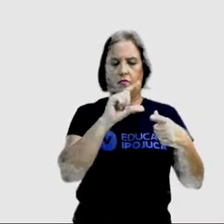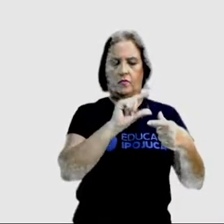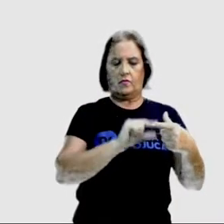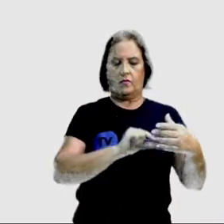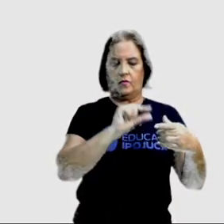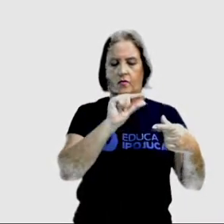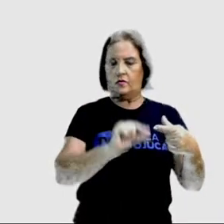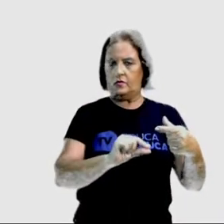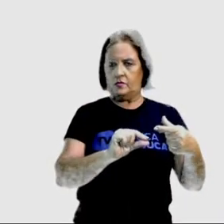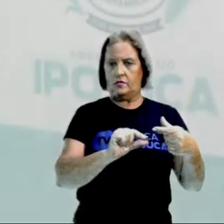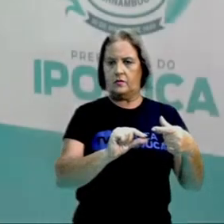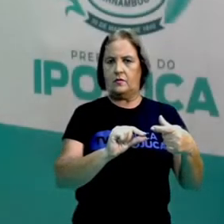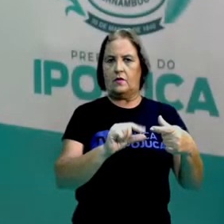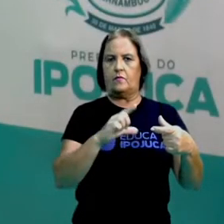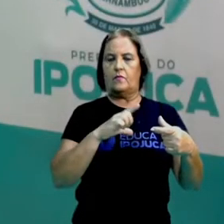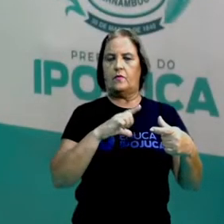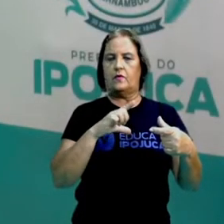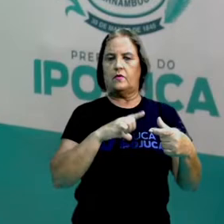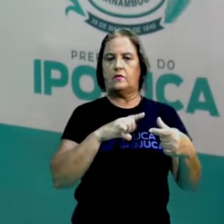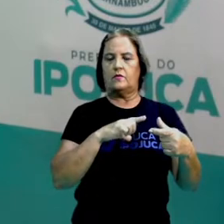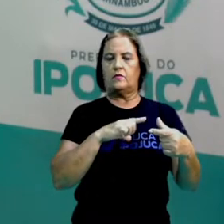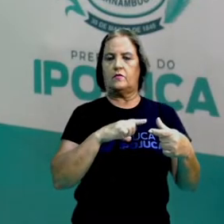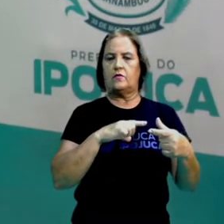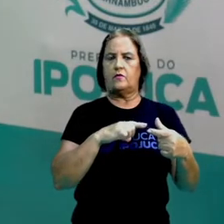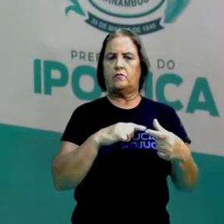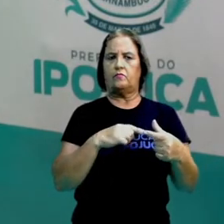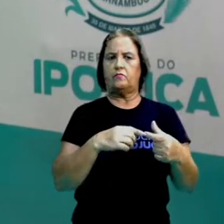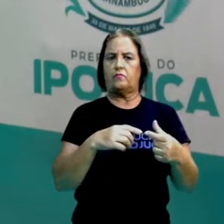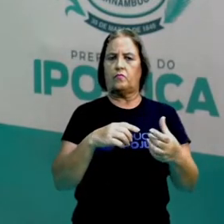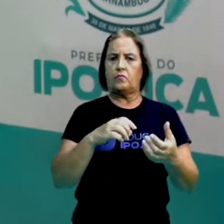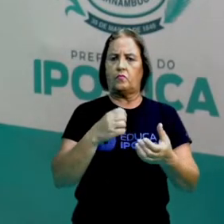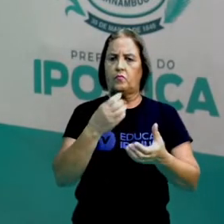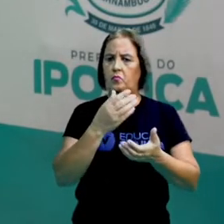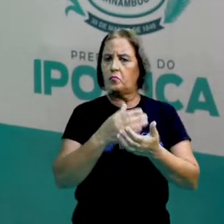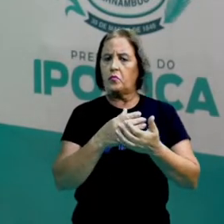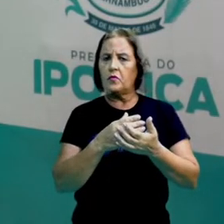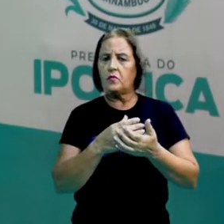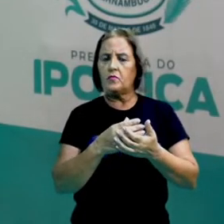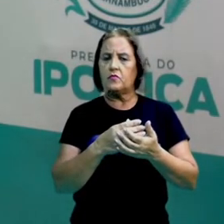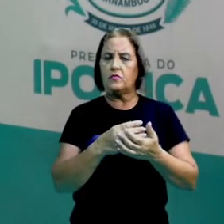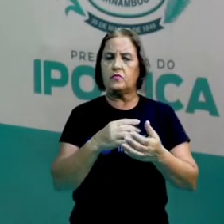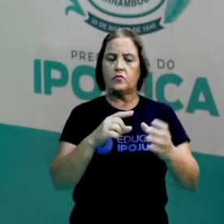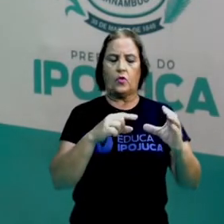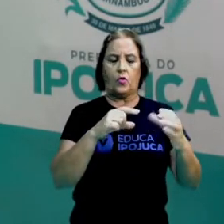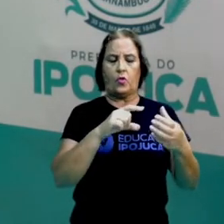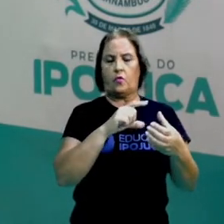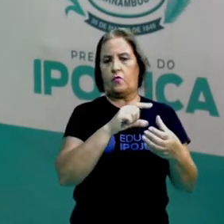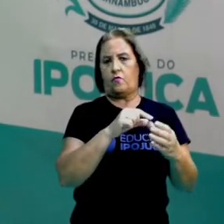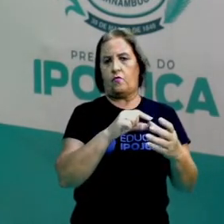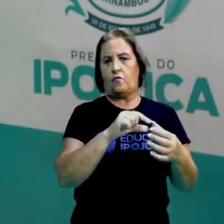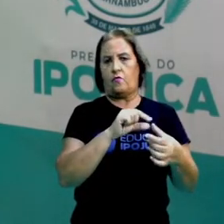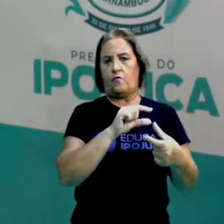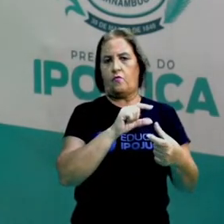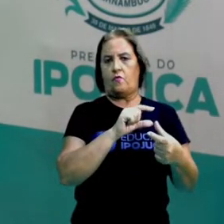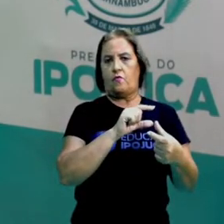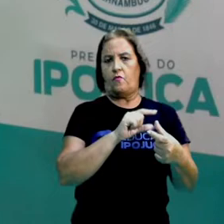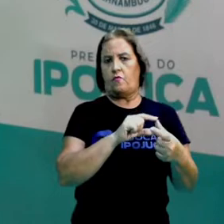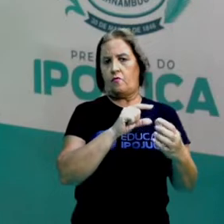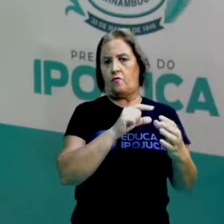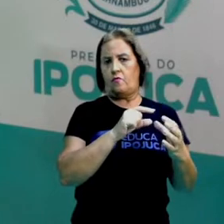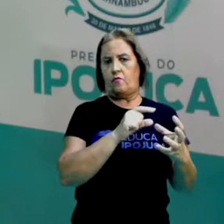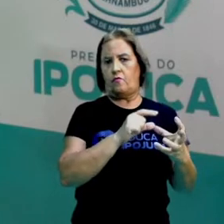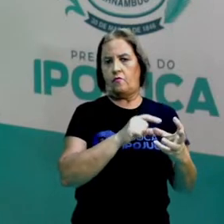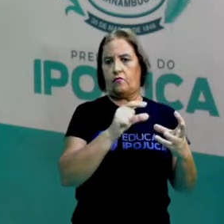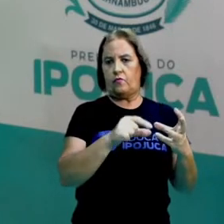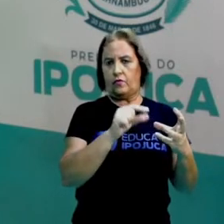nós temos aí o sanduíche de vogal. Como assim, professor Leandro? Sanduíche de vogal. Nós temos aí uma consoante,